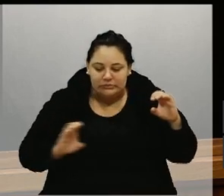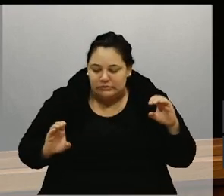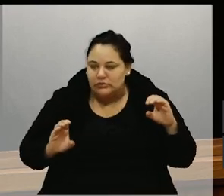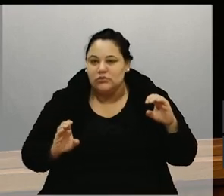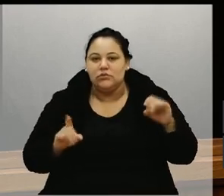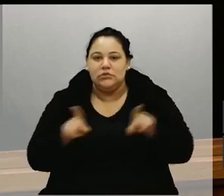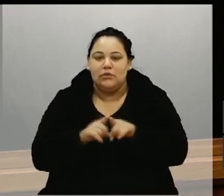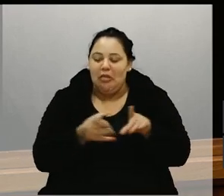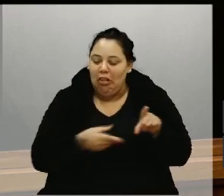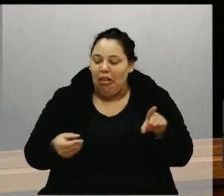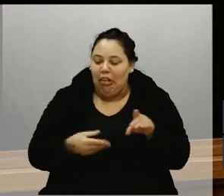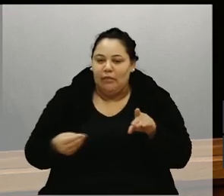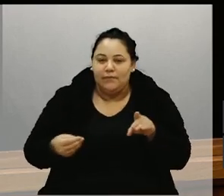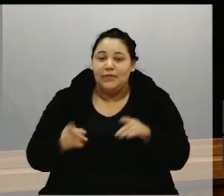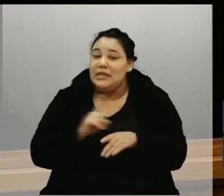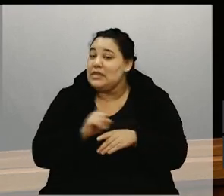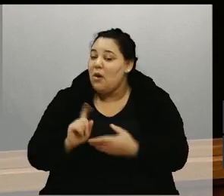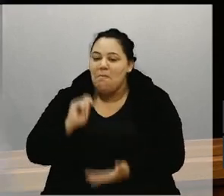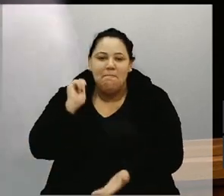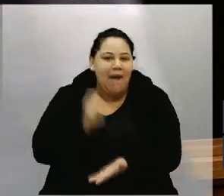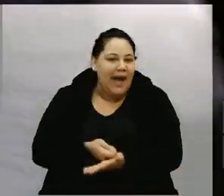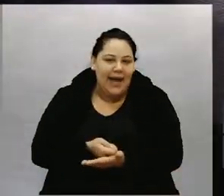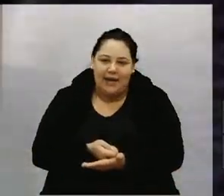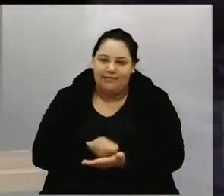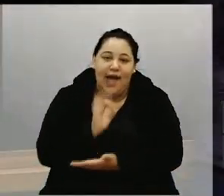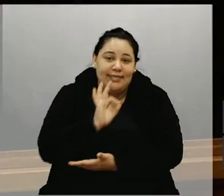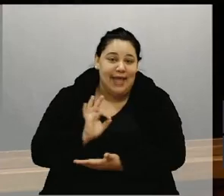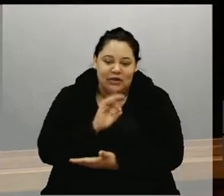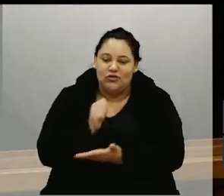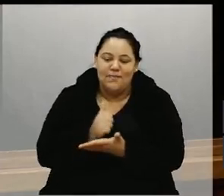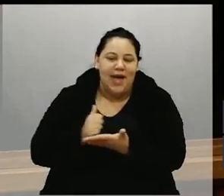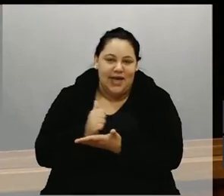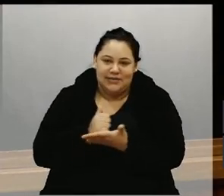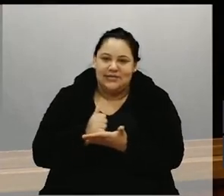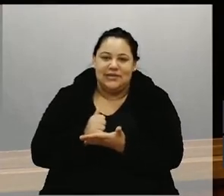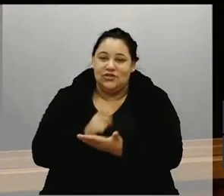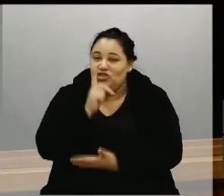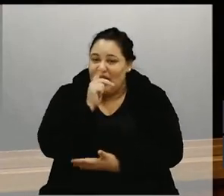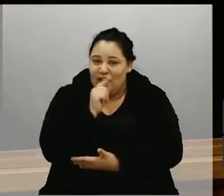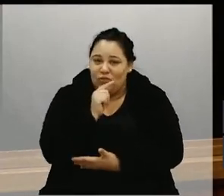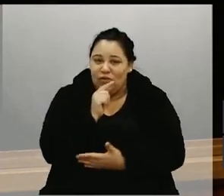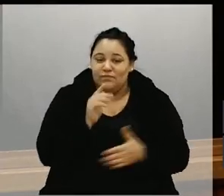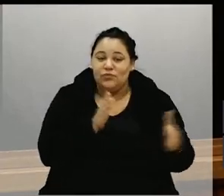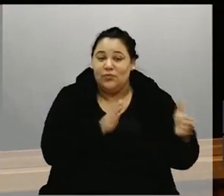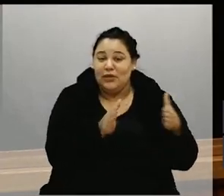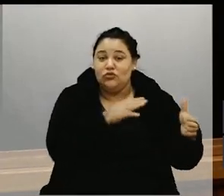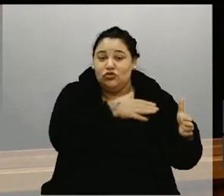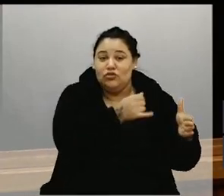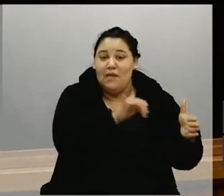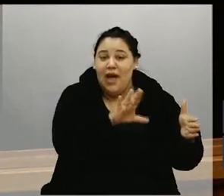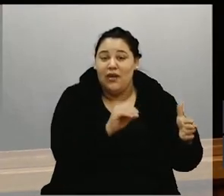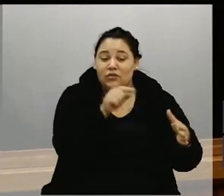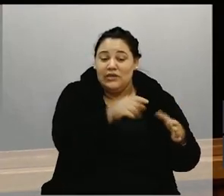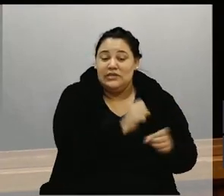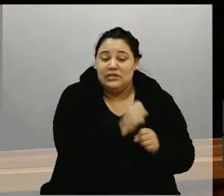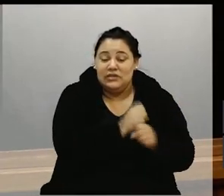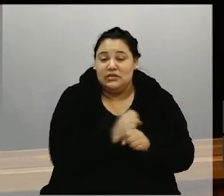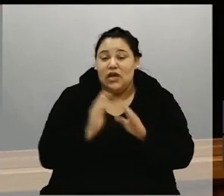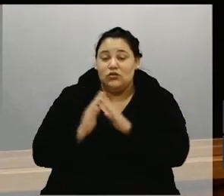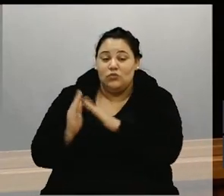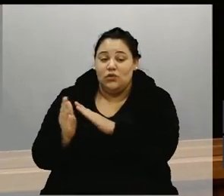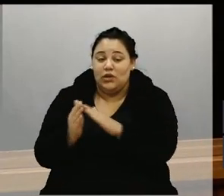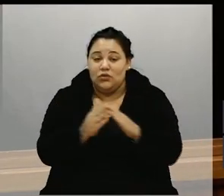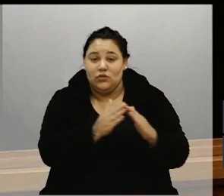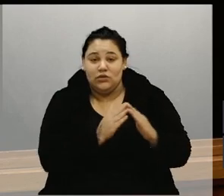isenção do pagamento de tarifa básica de água, referente ao mês de maio desse ano, aos moradores dos bairros